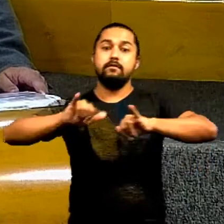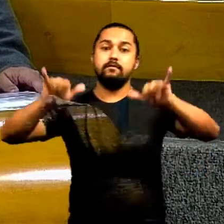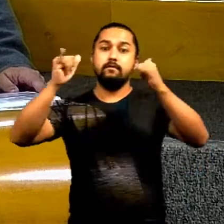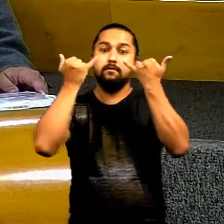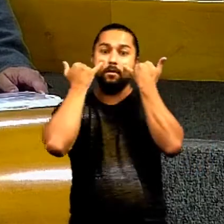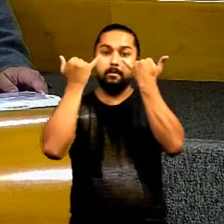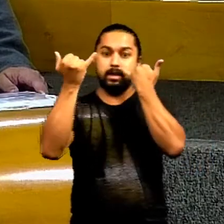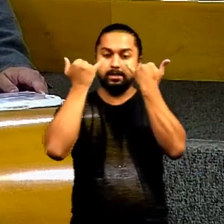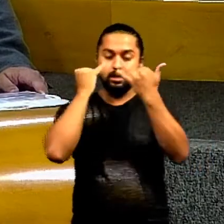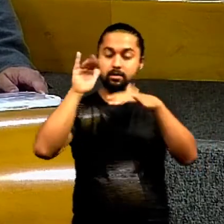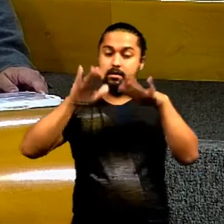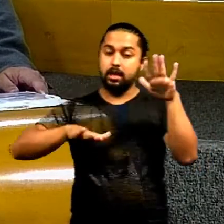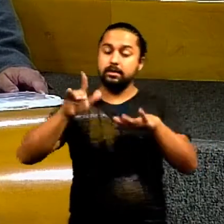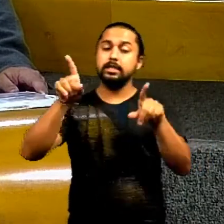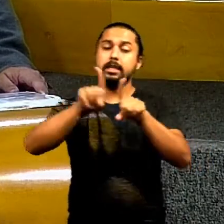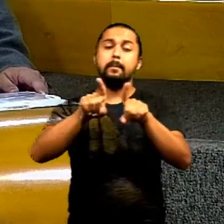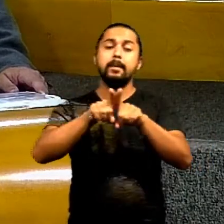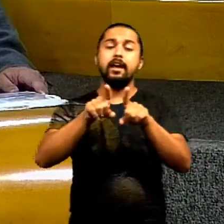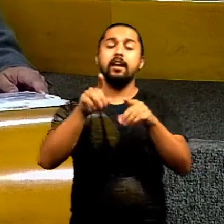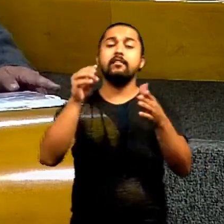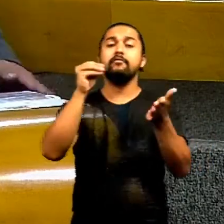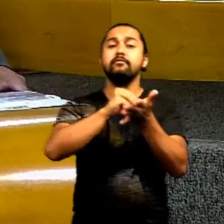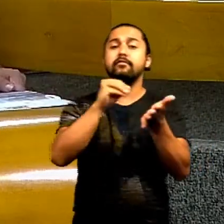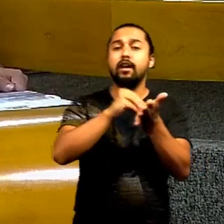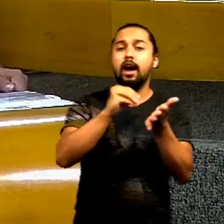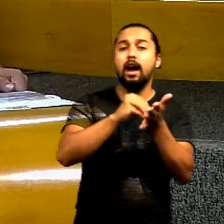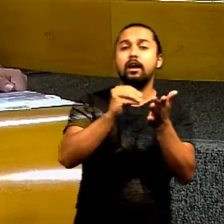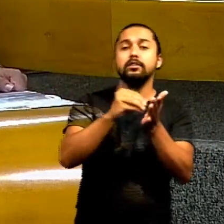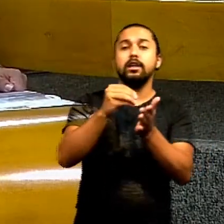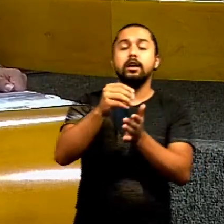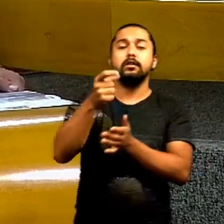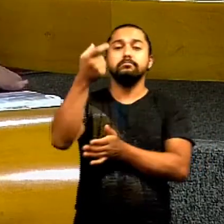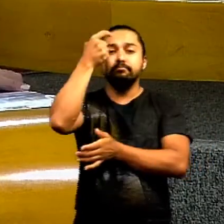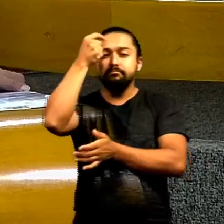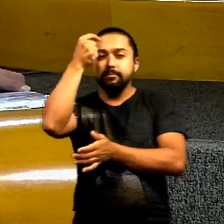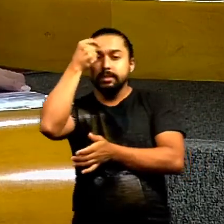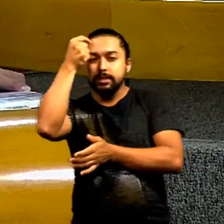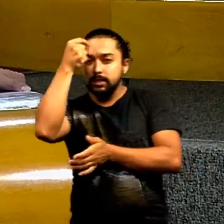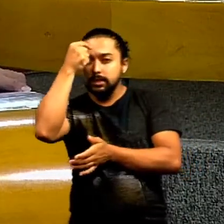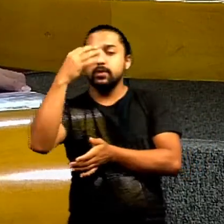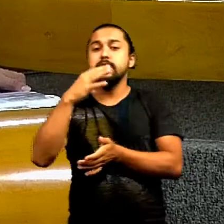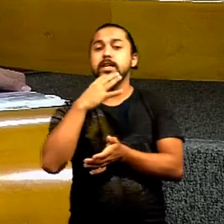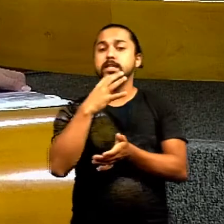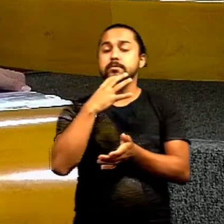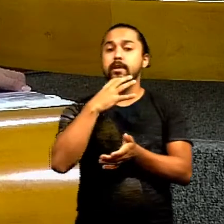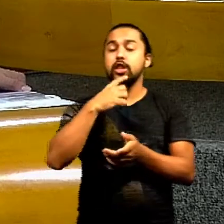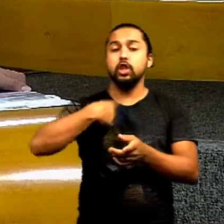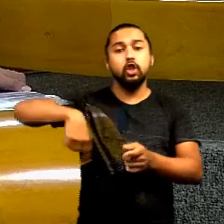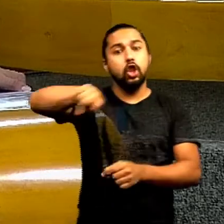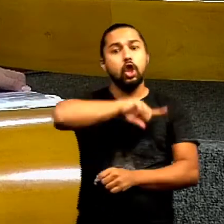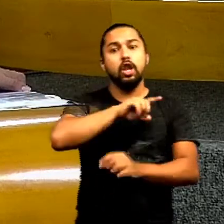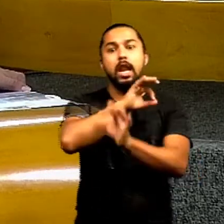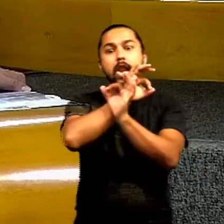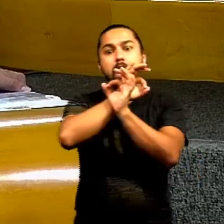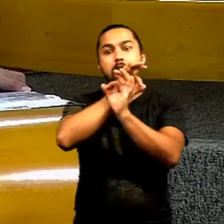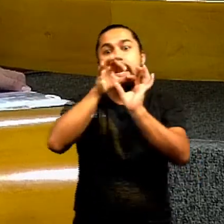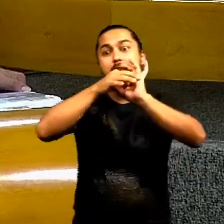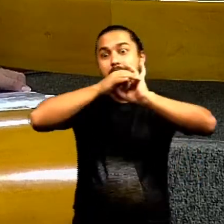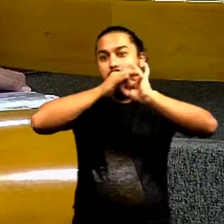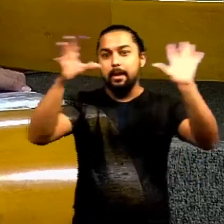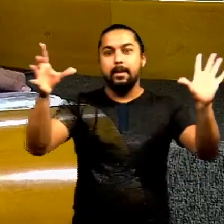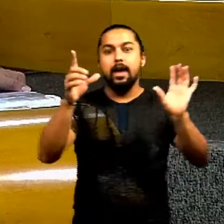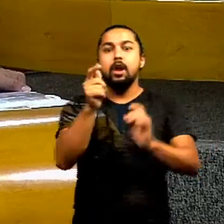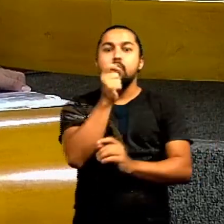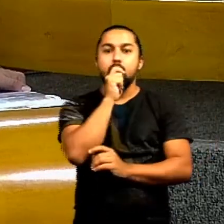talvez até por falta de conhecimento ou ignorância de nós mesmos nós temos que entender que ninguém está liberando o cigarrinho do capeta